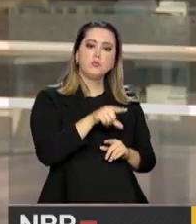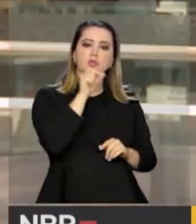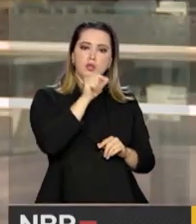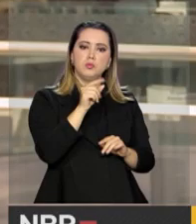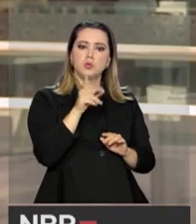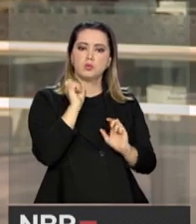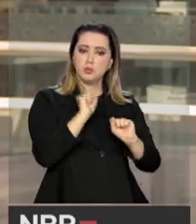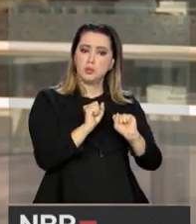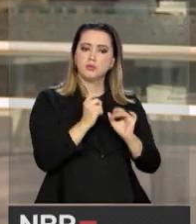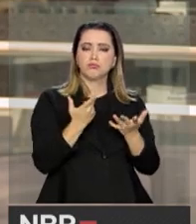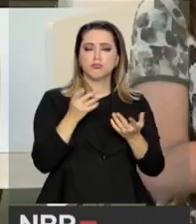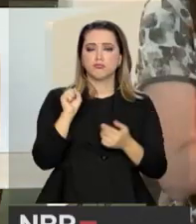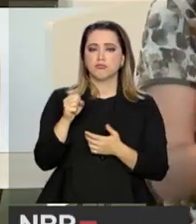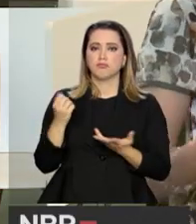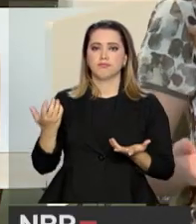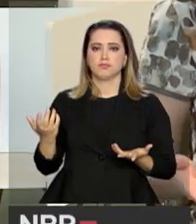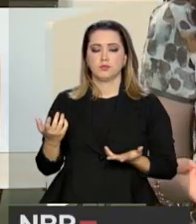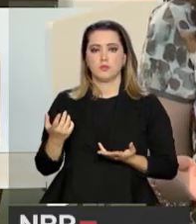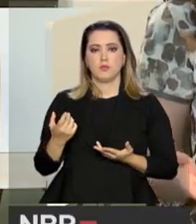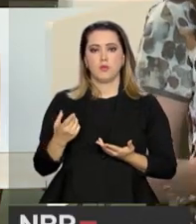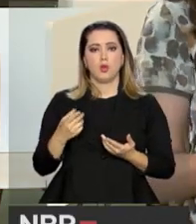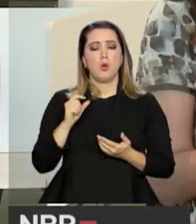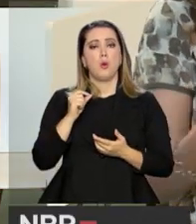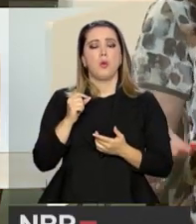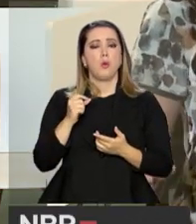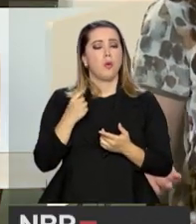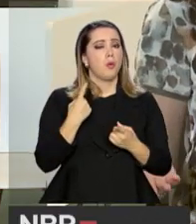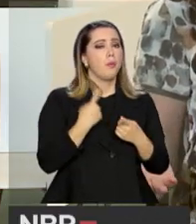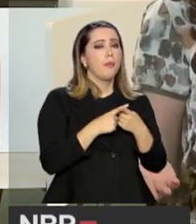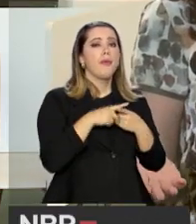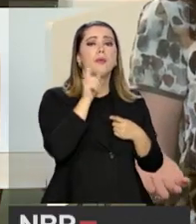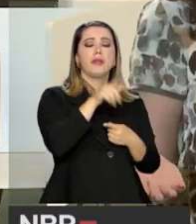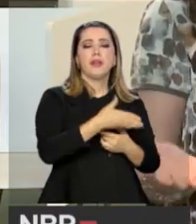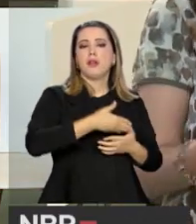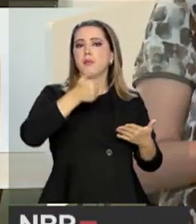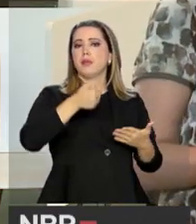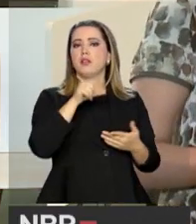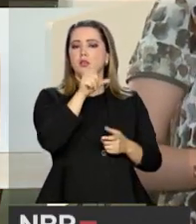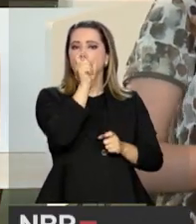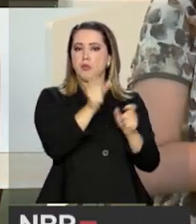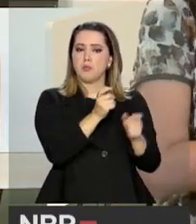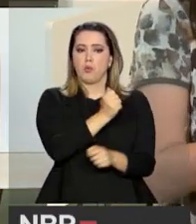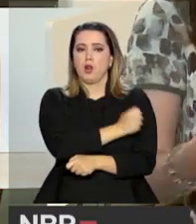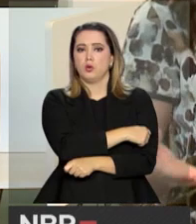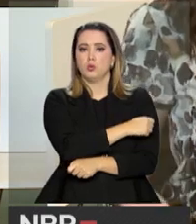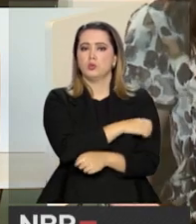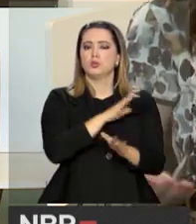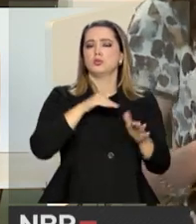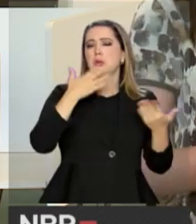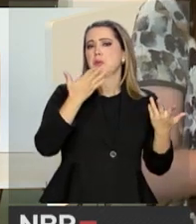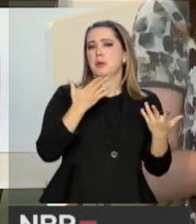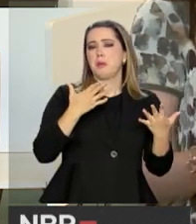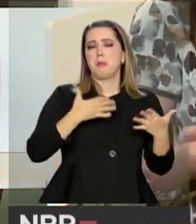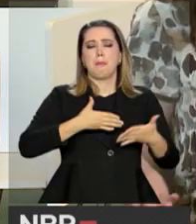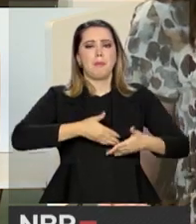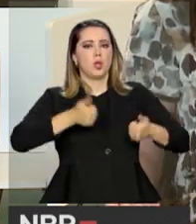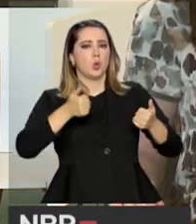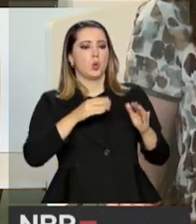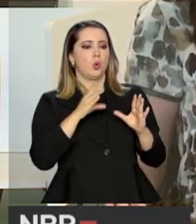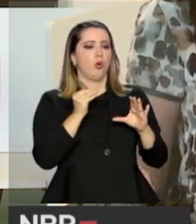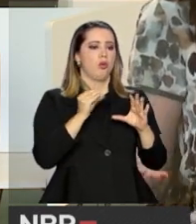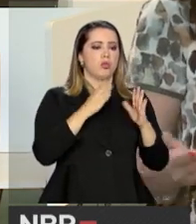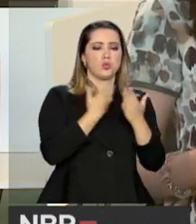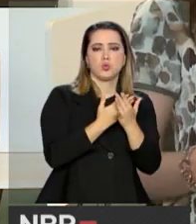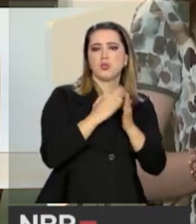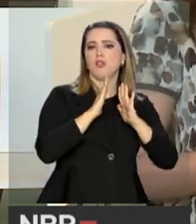opção viável para a maioria das pessoas. Que vantagens a gente pode destacar aqui para o aluno? Mais comodidade, não precisa sair de casa,